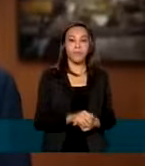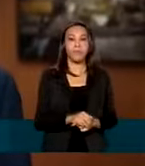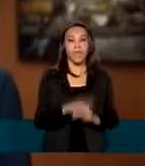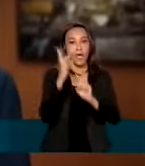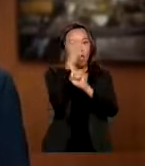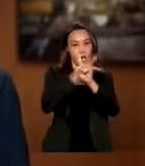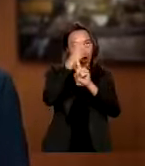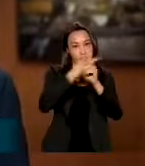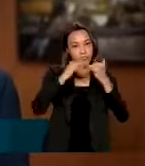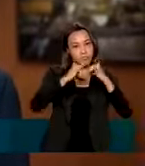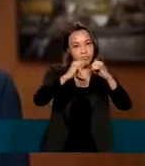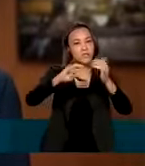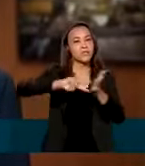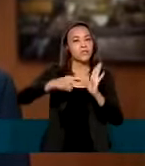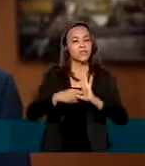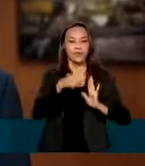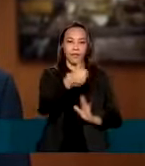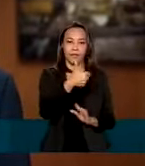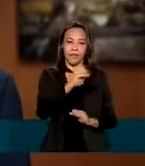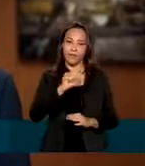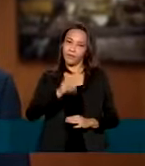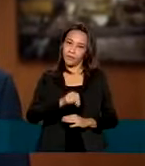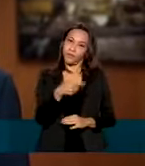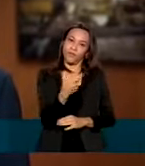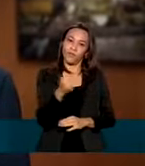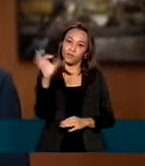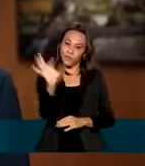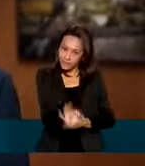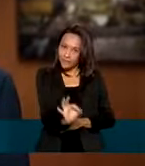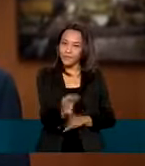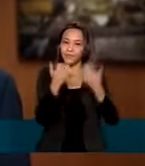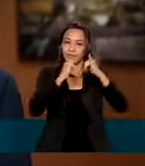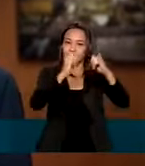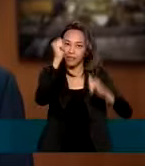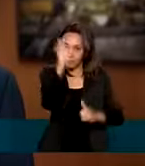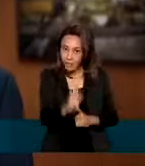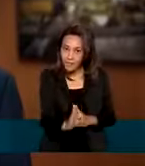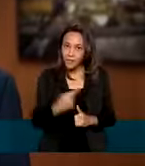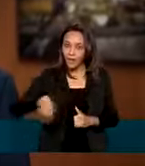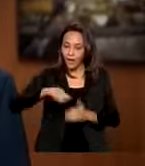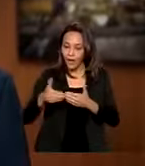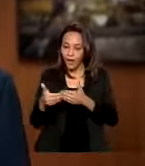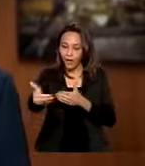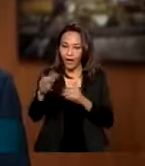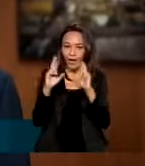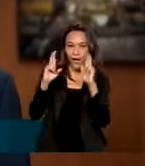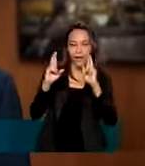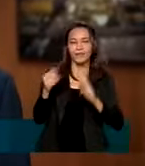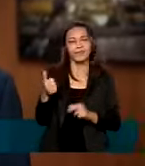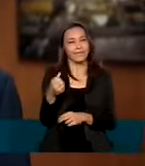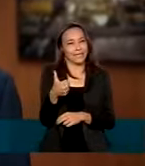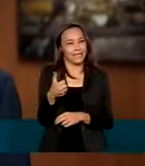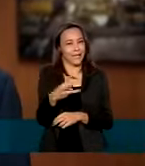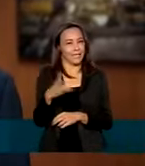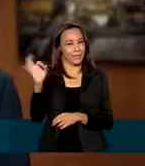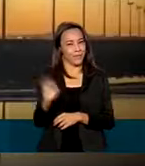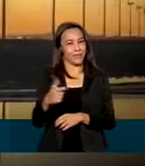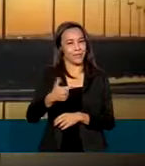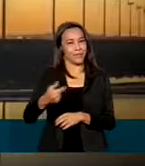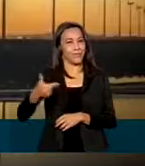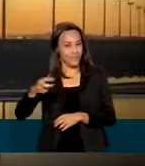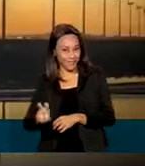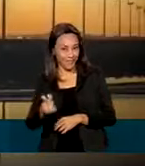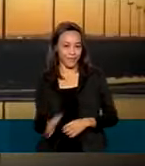representa 10,7% da matriz elétrica brasileira. E a nossa expectativa é que chegue a mais de 13% em 2025.